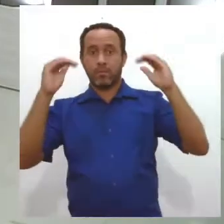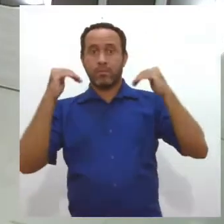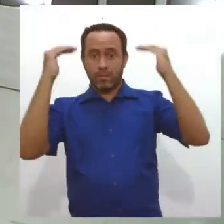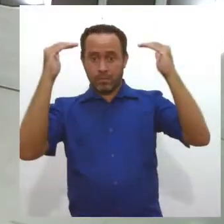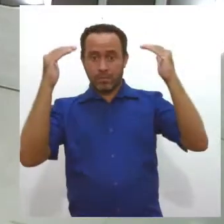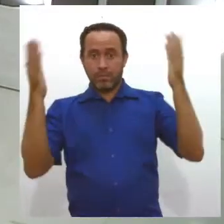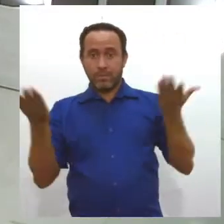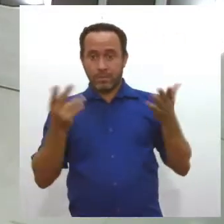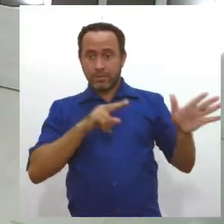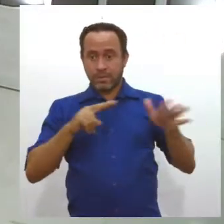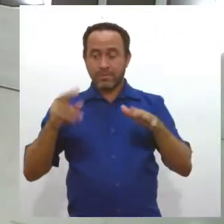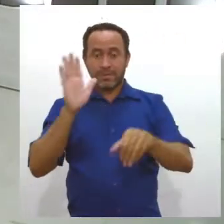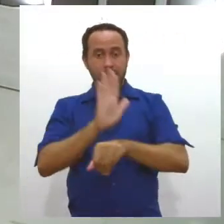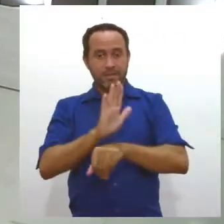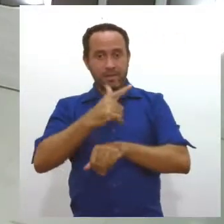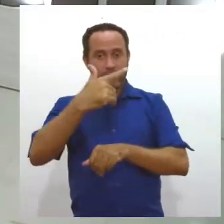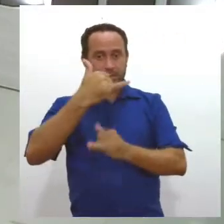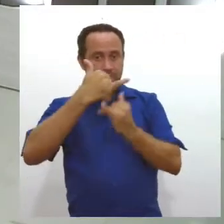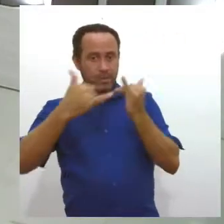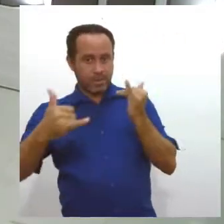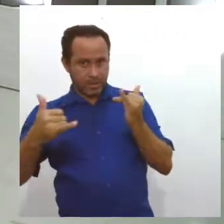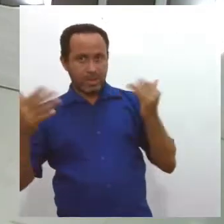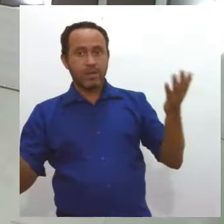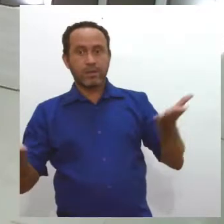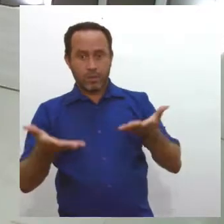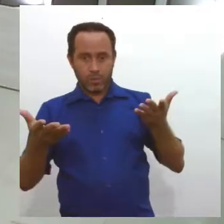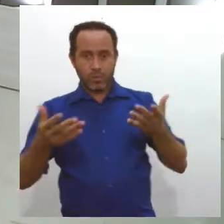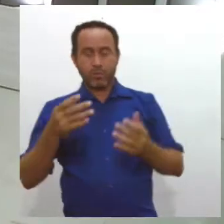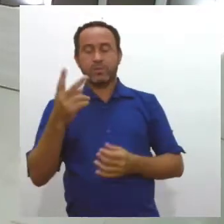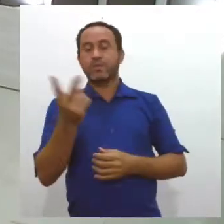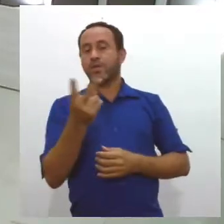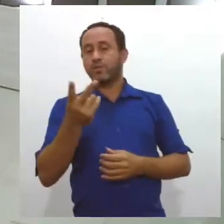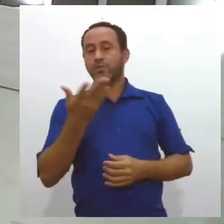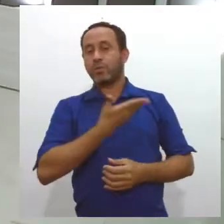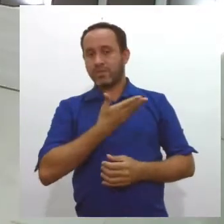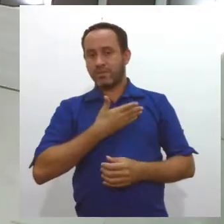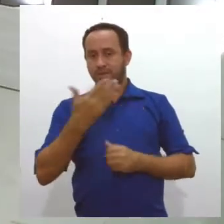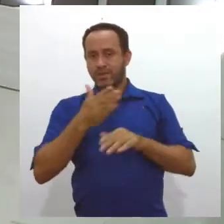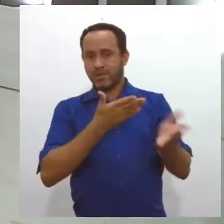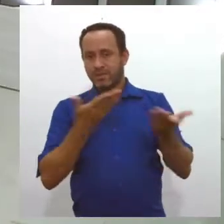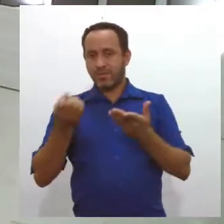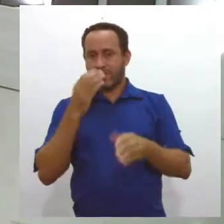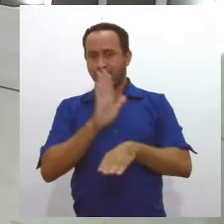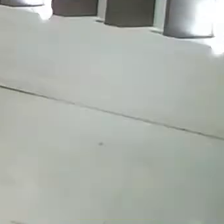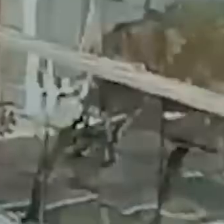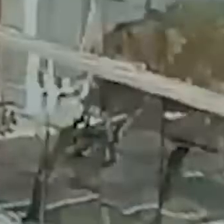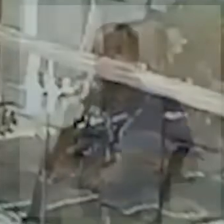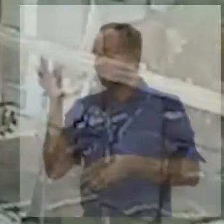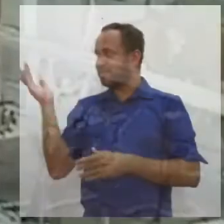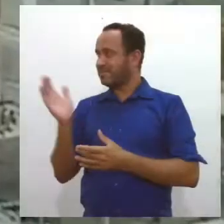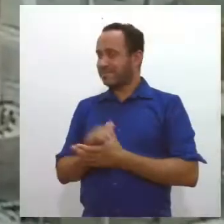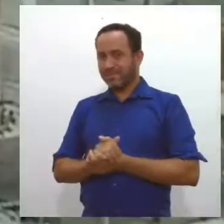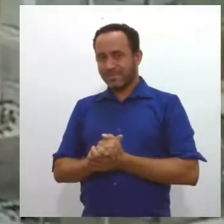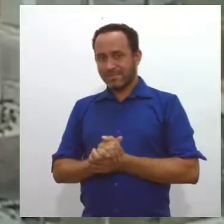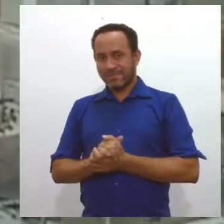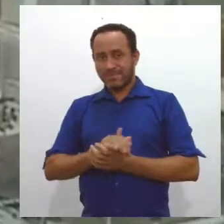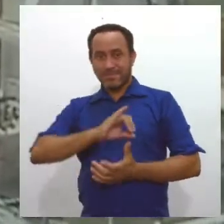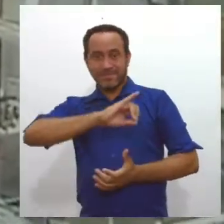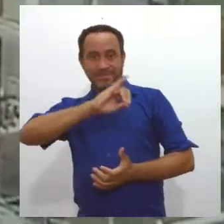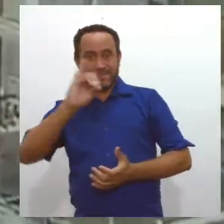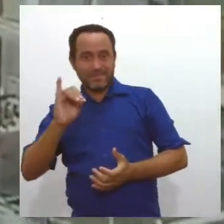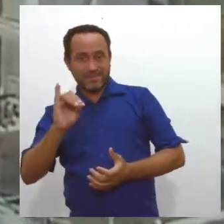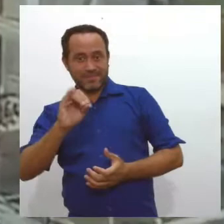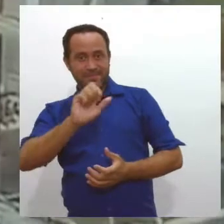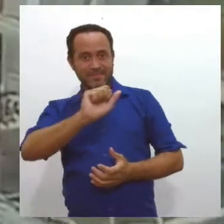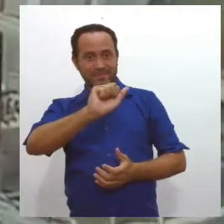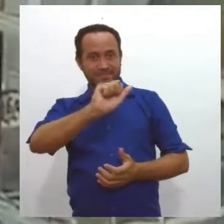semana. O programa começa às duas e meia da tarde. Sara Medeiros faz o convite. Boa tarde, Sara. Oi, Val. Boa tarde.